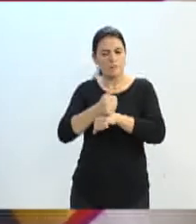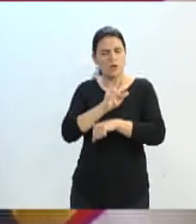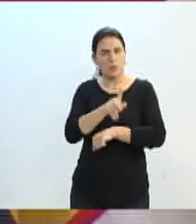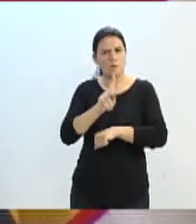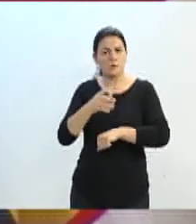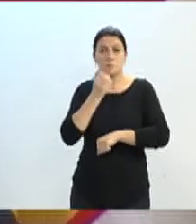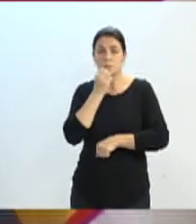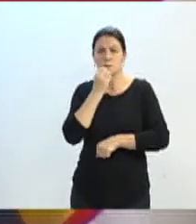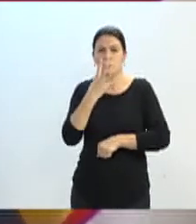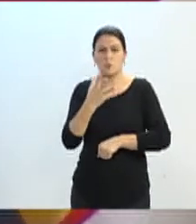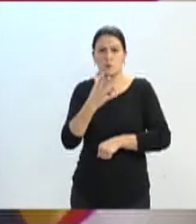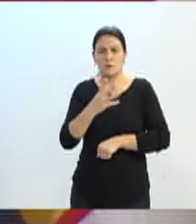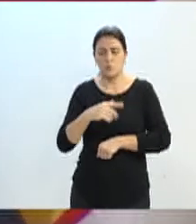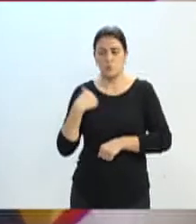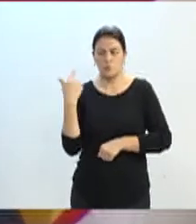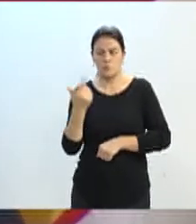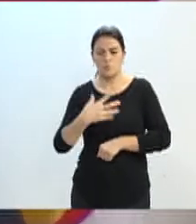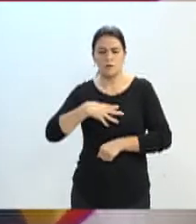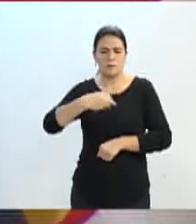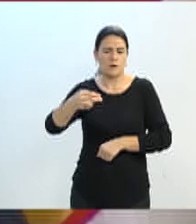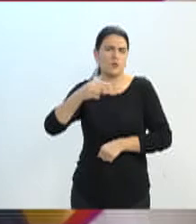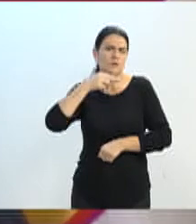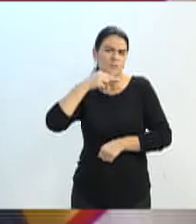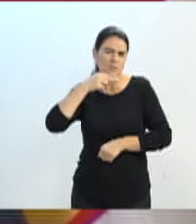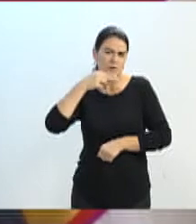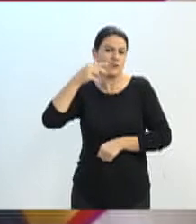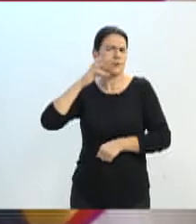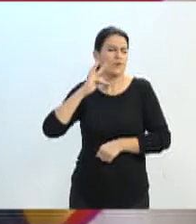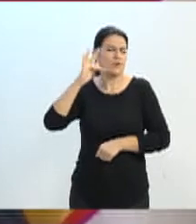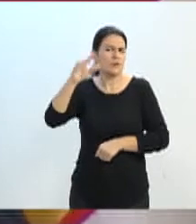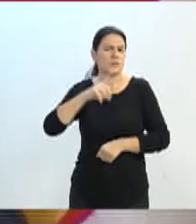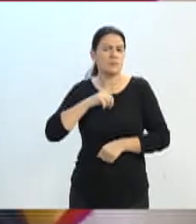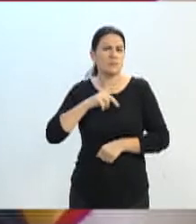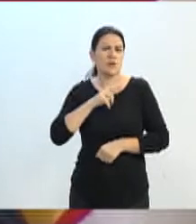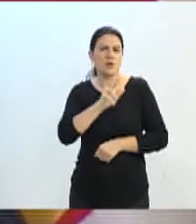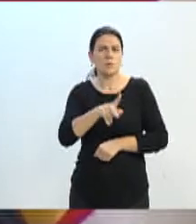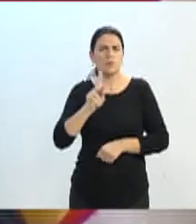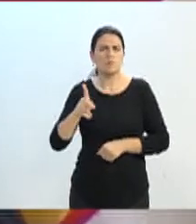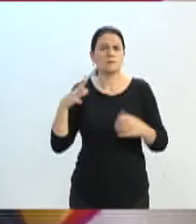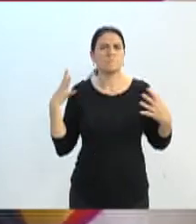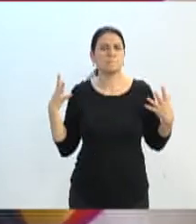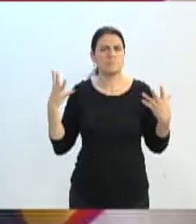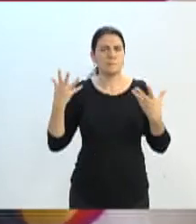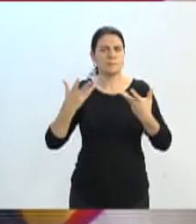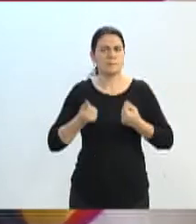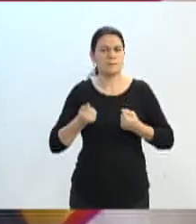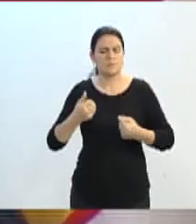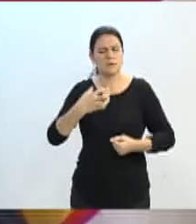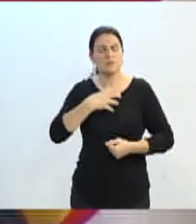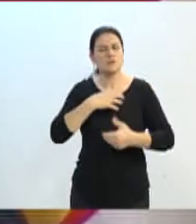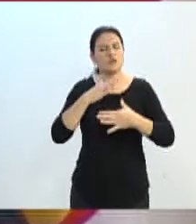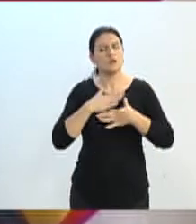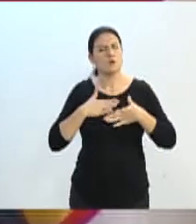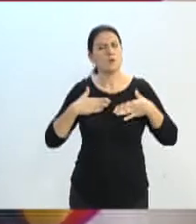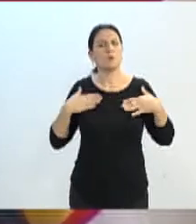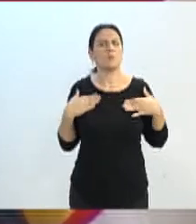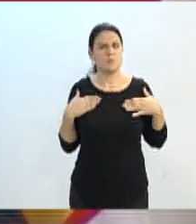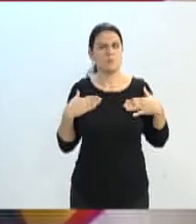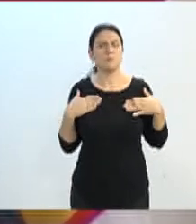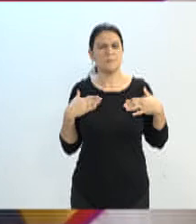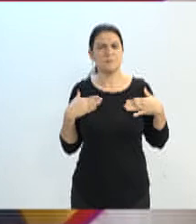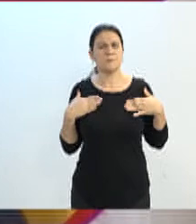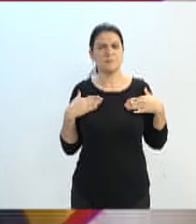para que os nossos filhos e os nossos netos, em alguns casos, possam ter professores e possamos nos orgulhar de ter